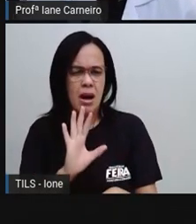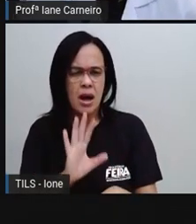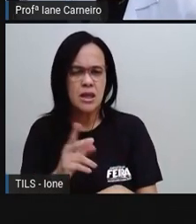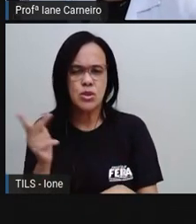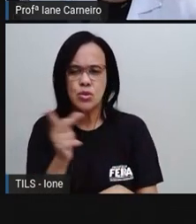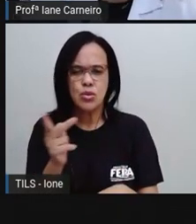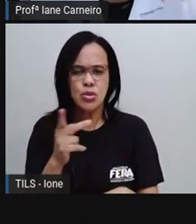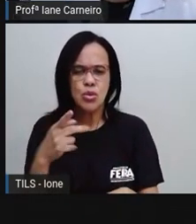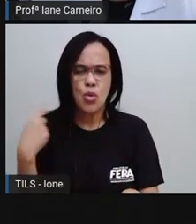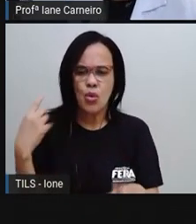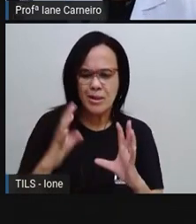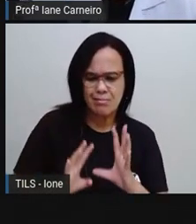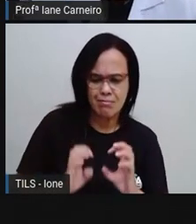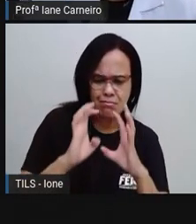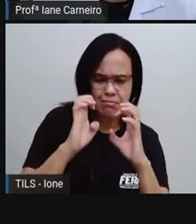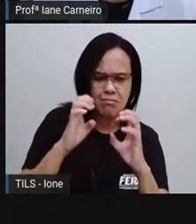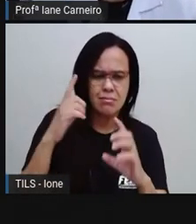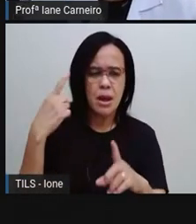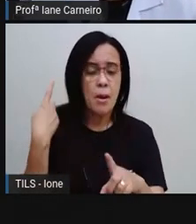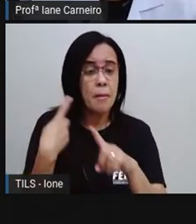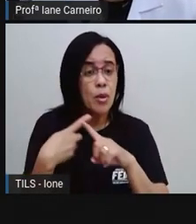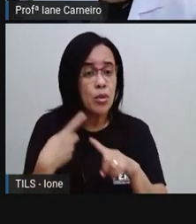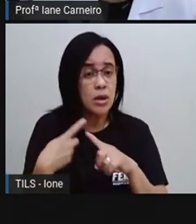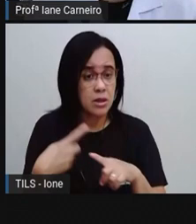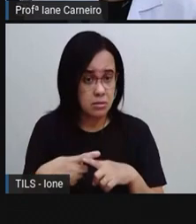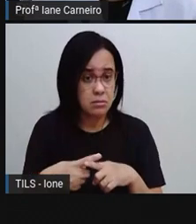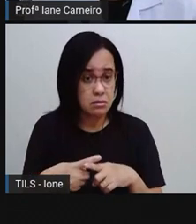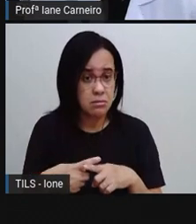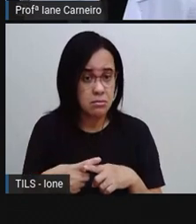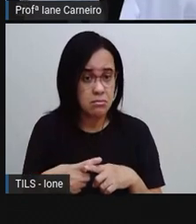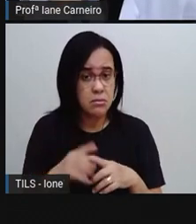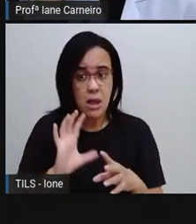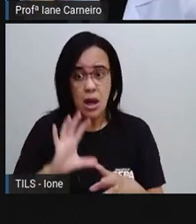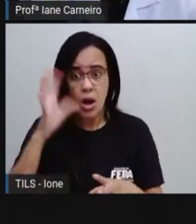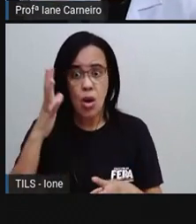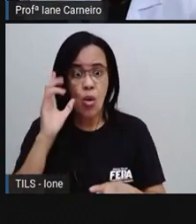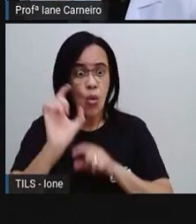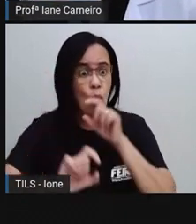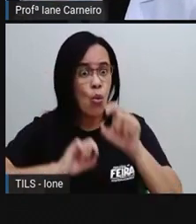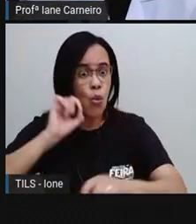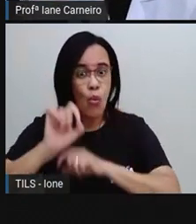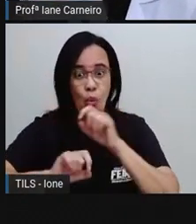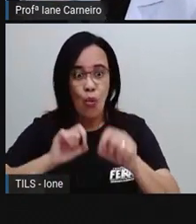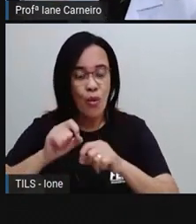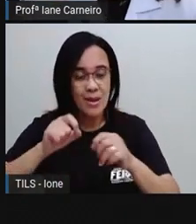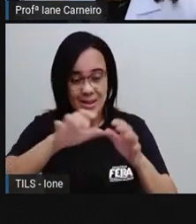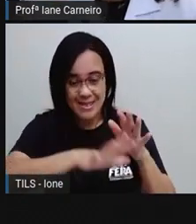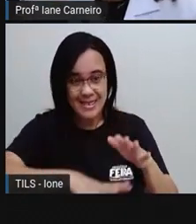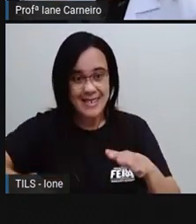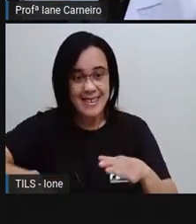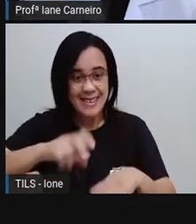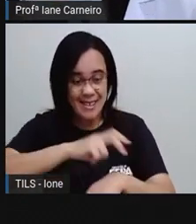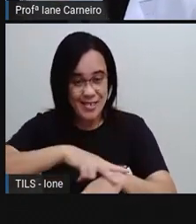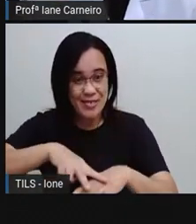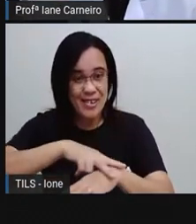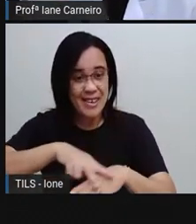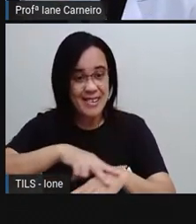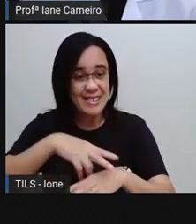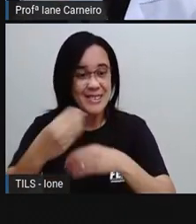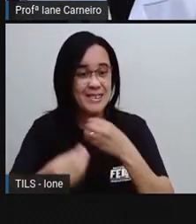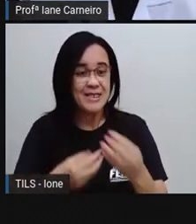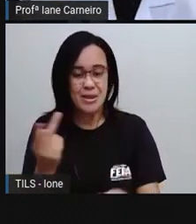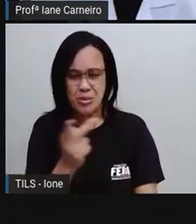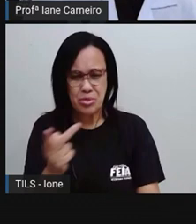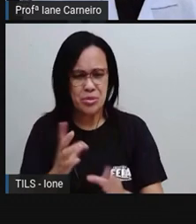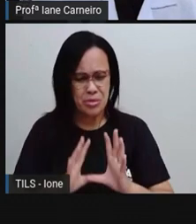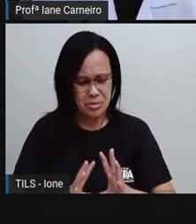os dois brigaram? Por que será, hein, gente? O que será que aconteceu naquele jardim para os dois brigarem, né? Às vezes